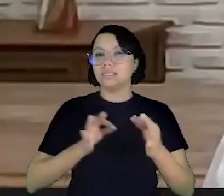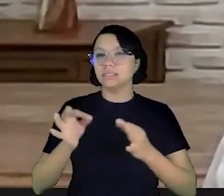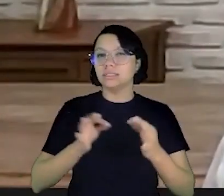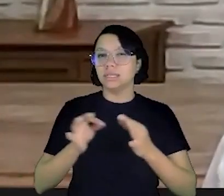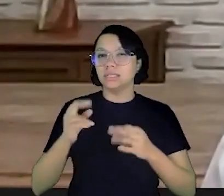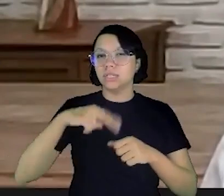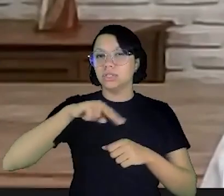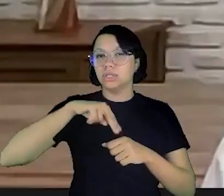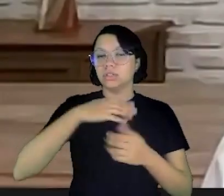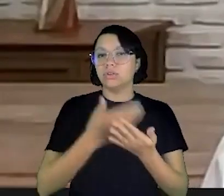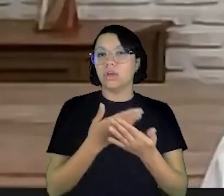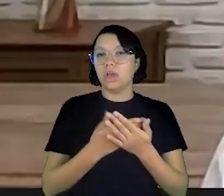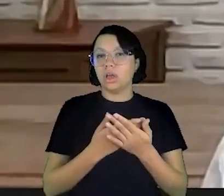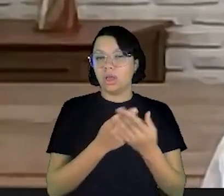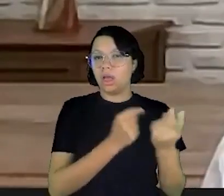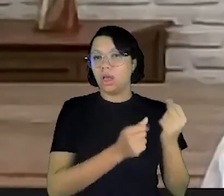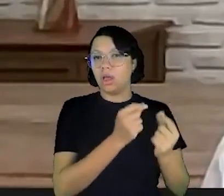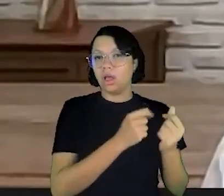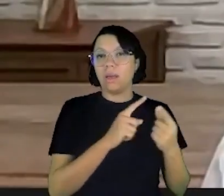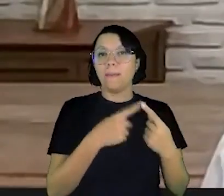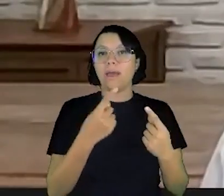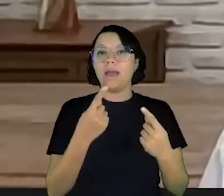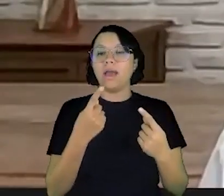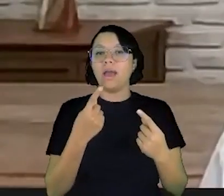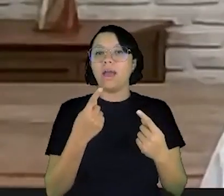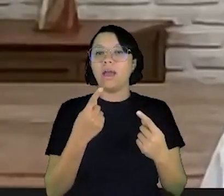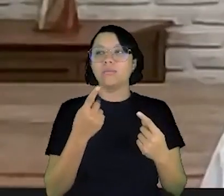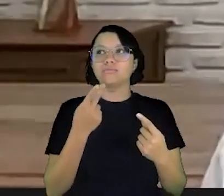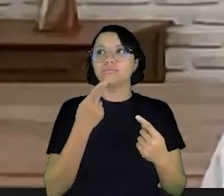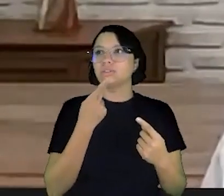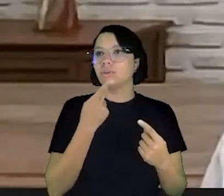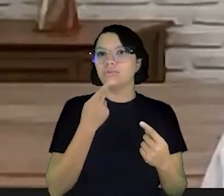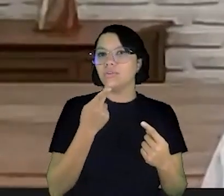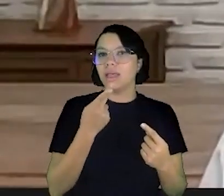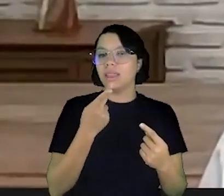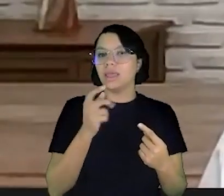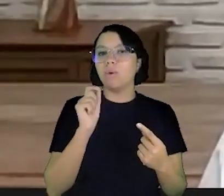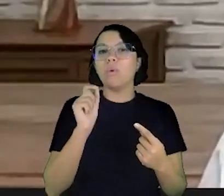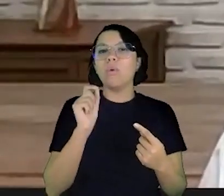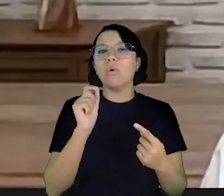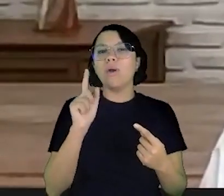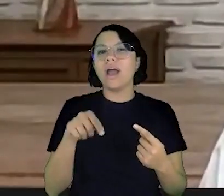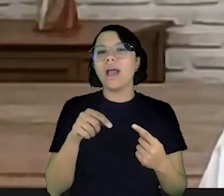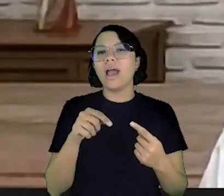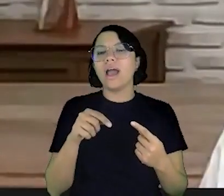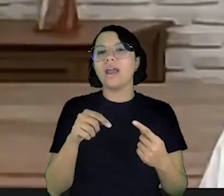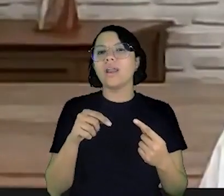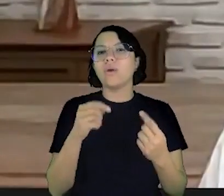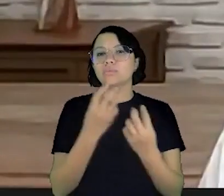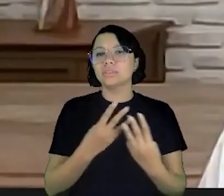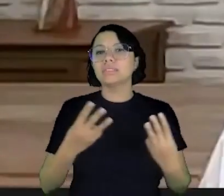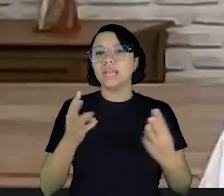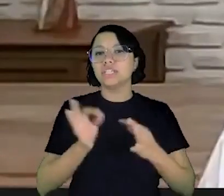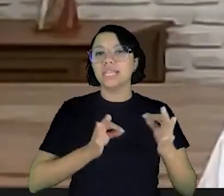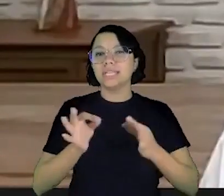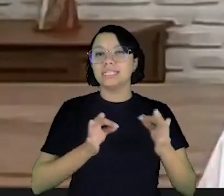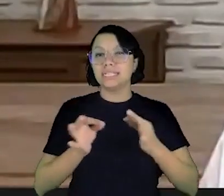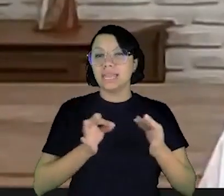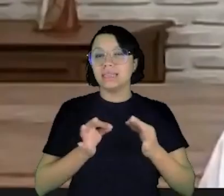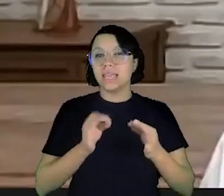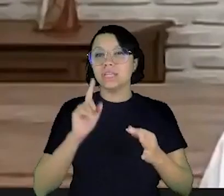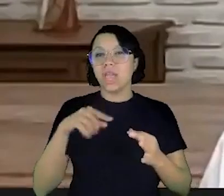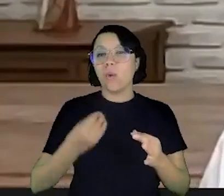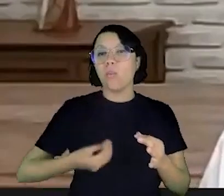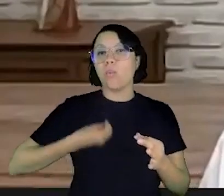algumas vezes a nossa Estratégia Nacional de Educação Financeira mas eu falhei ao não sugerir o site da Estratégia